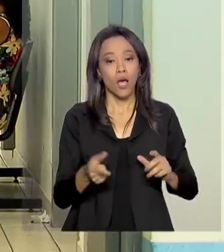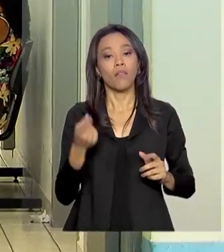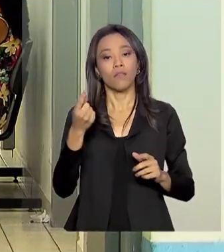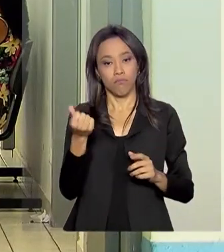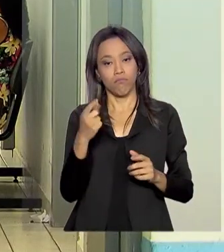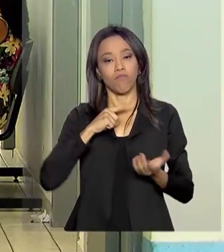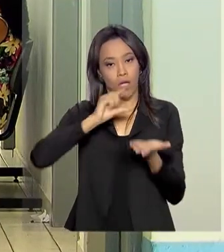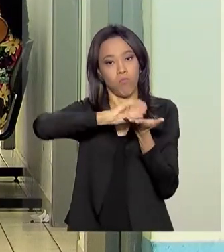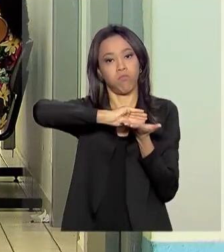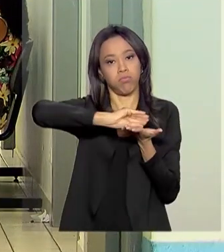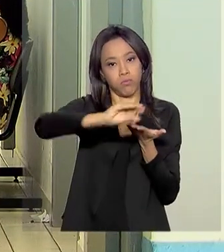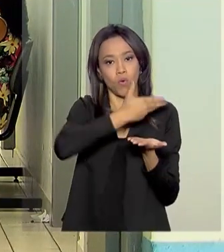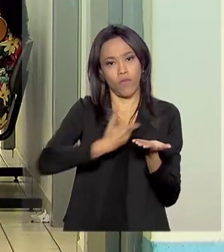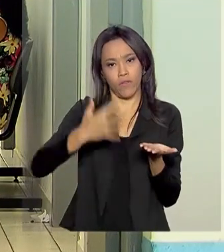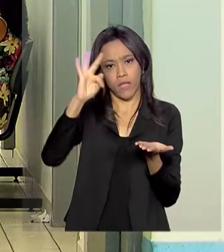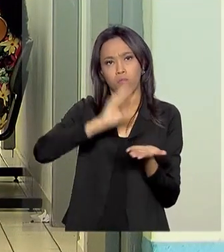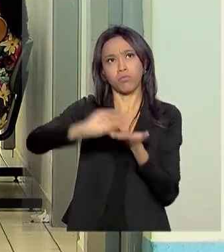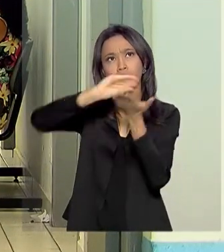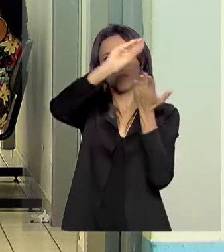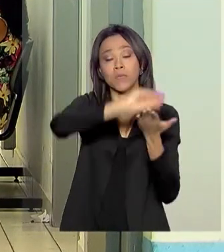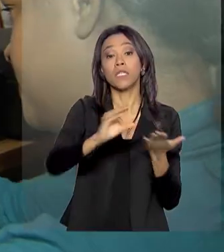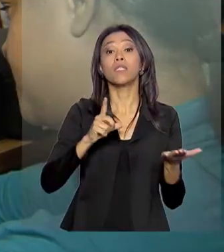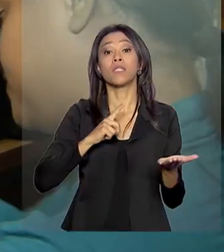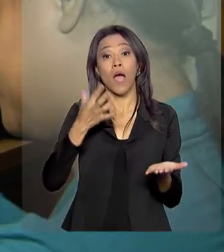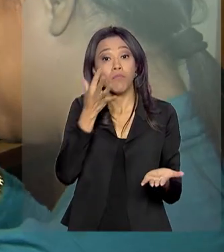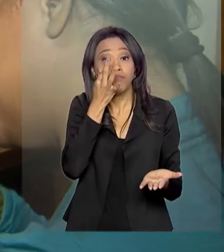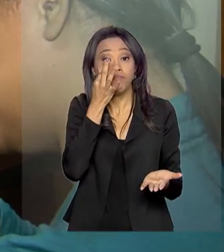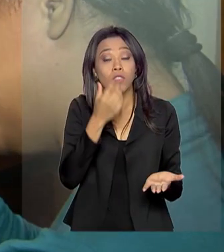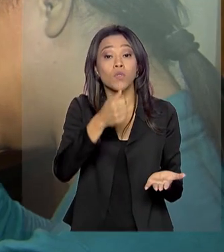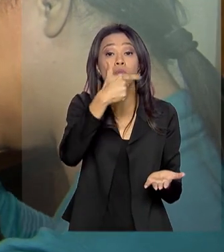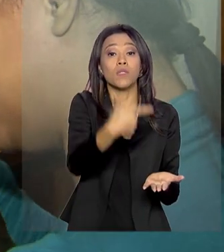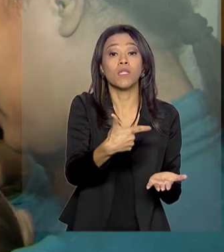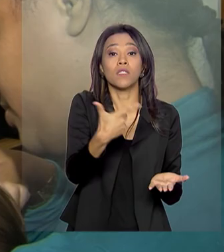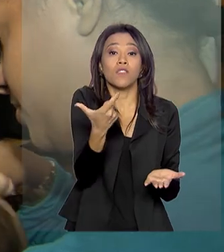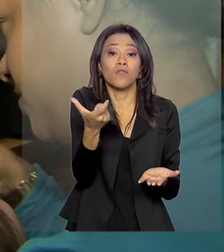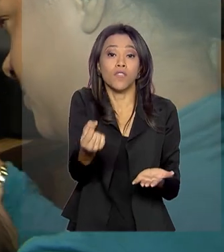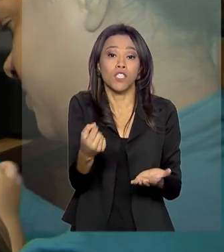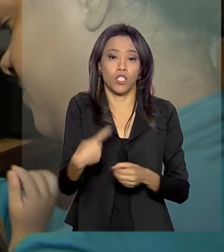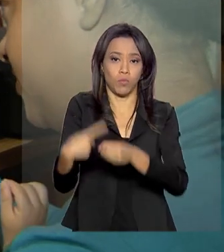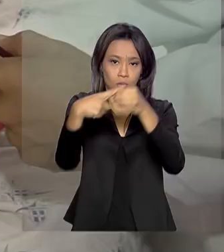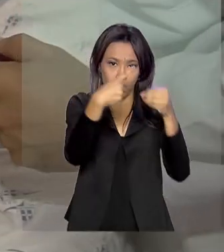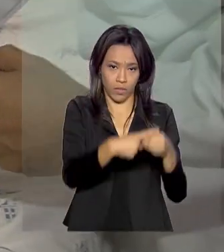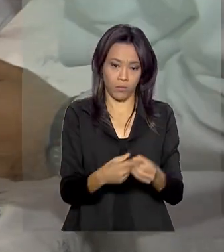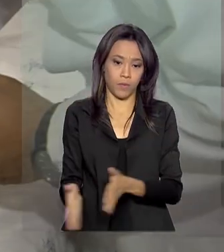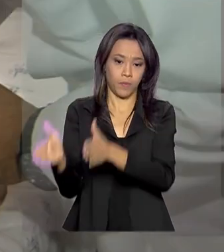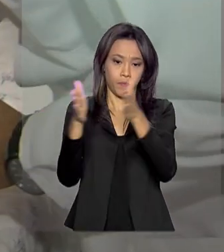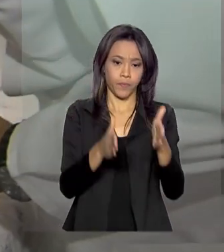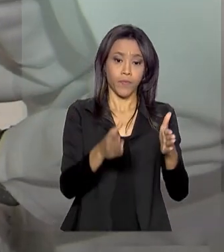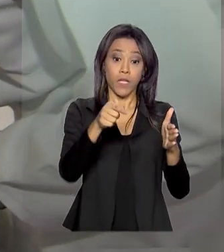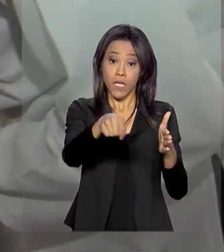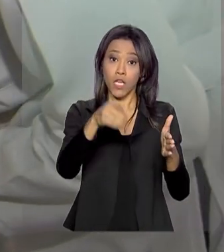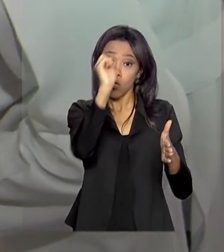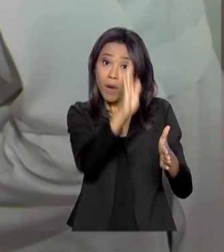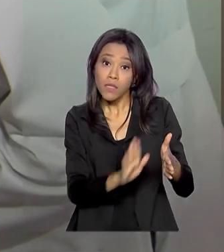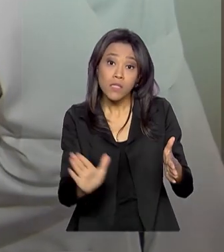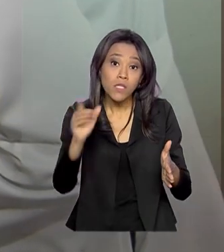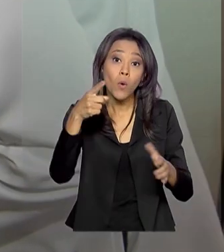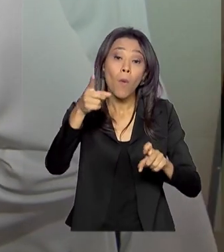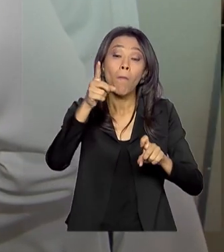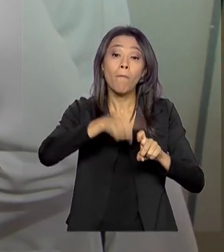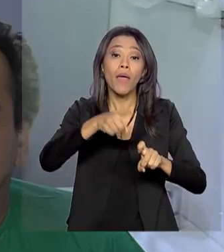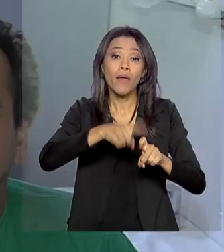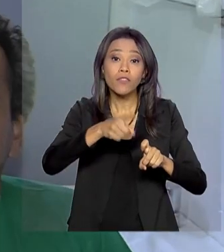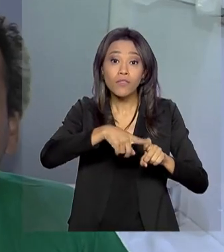presente em 220 municípios. E em todo o país, médicos levam atendimento aos brasileiros que mais